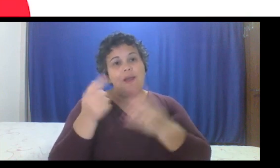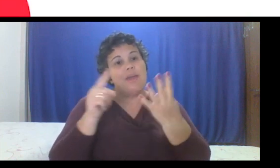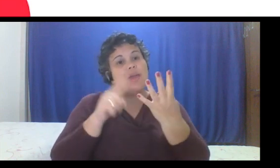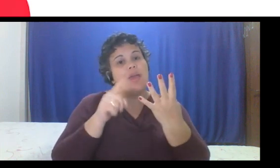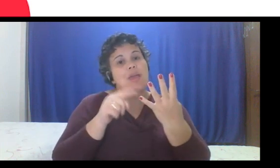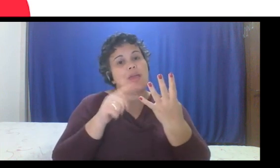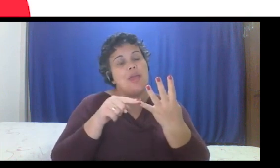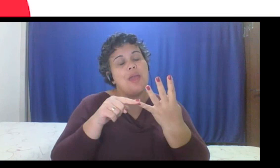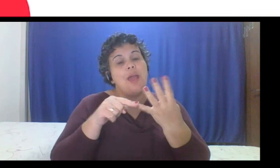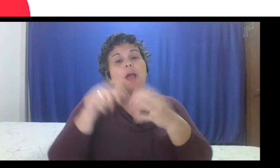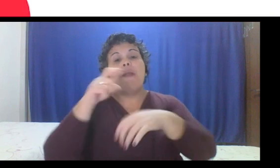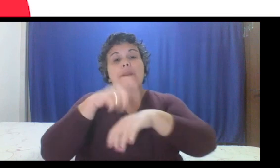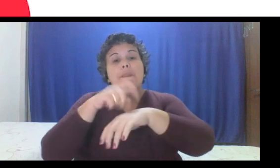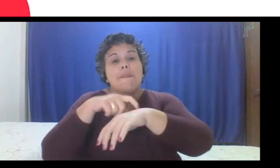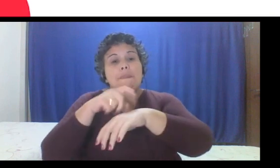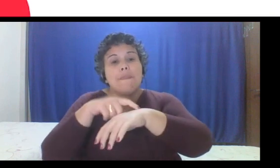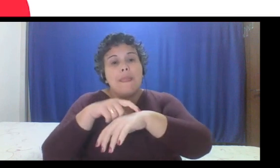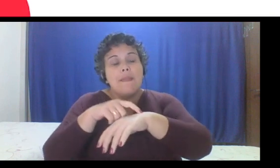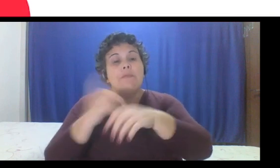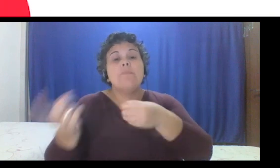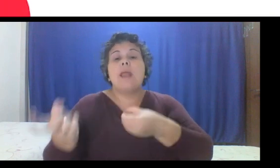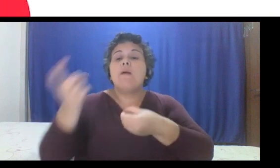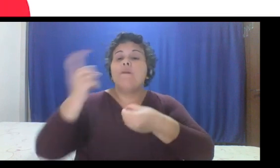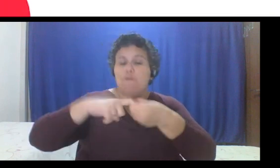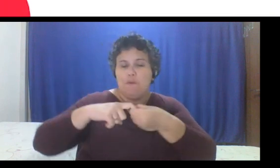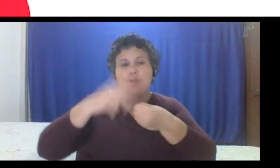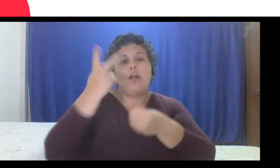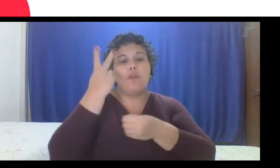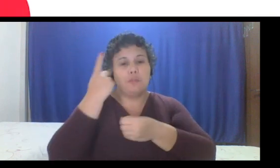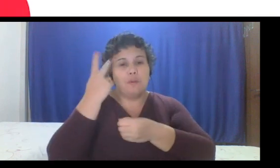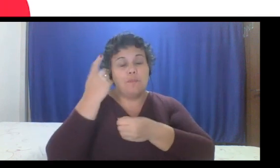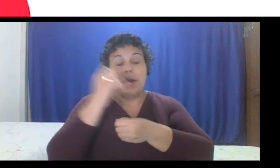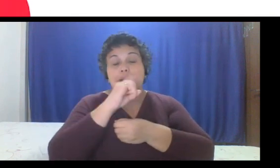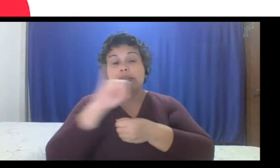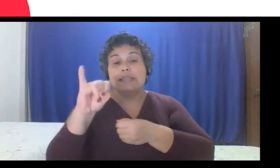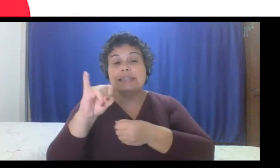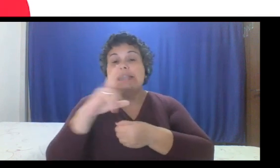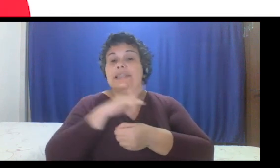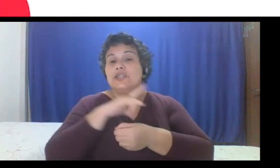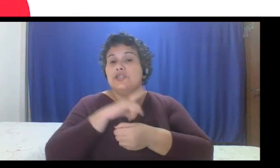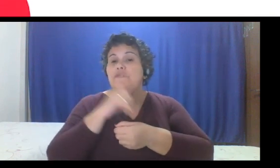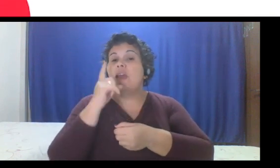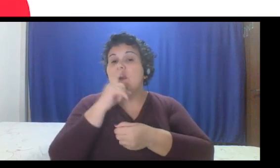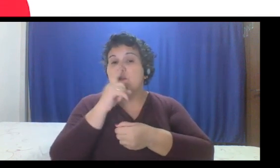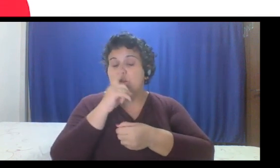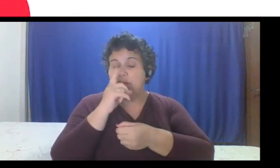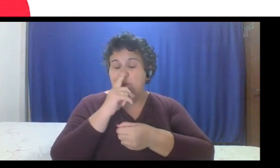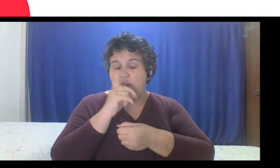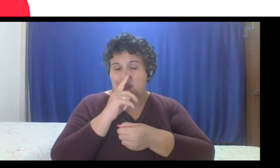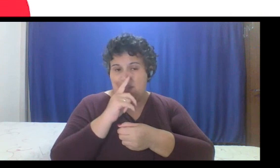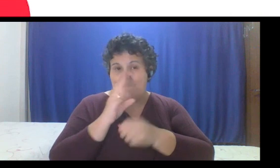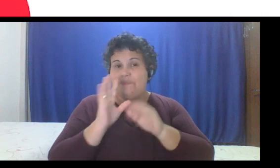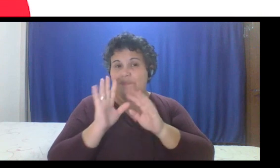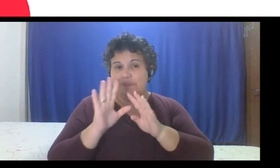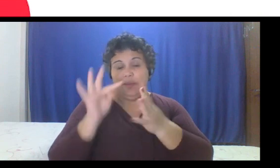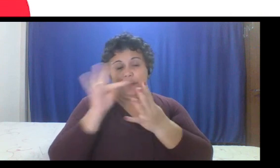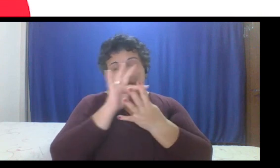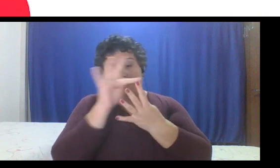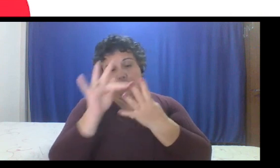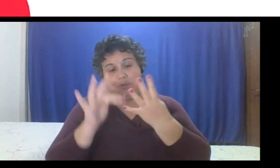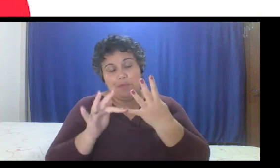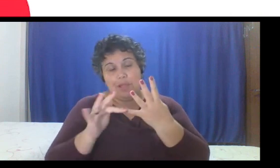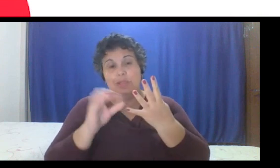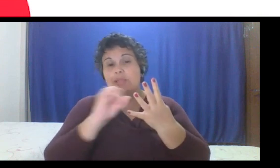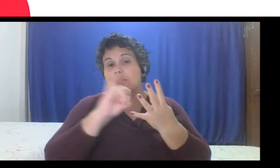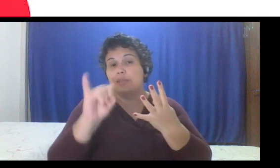restabelecer o serviço em caso de falha, também é algo extremamente importante a gente medir, né, que eu tenha poucas falhas, mas quando